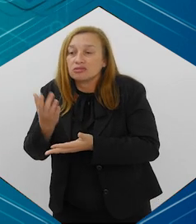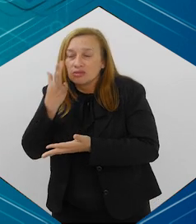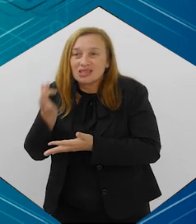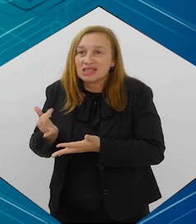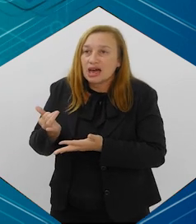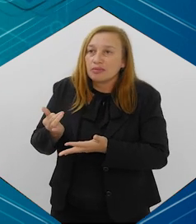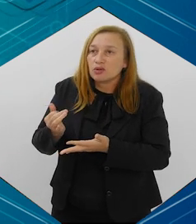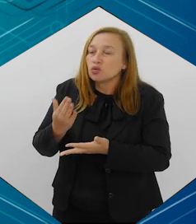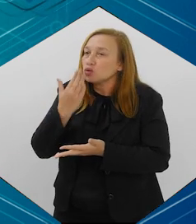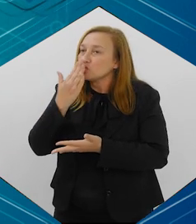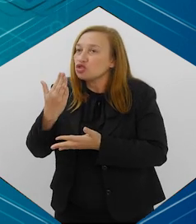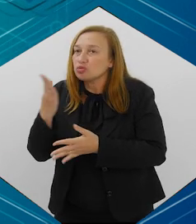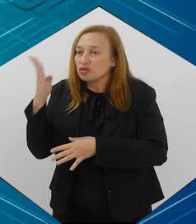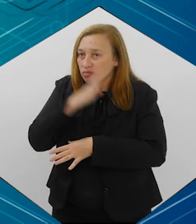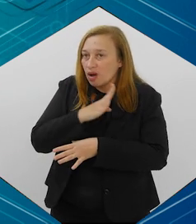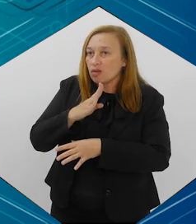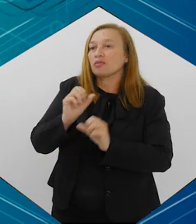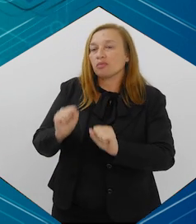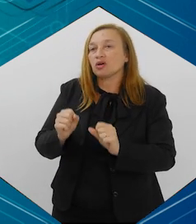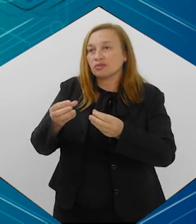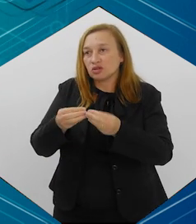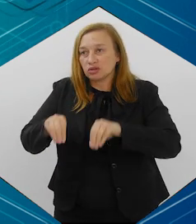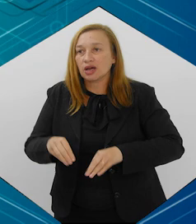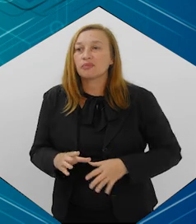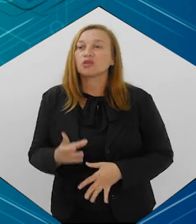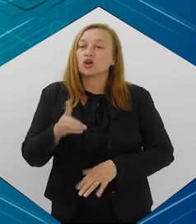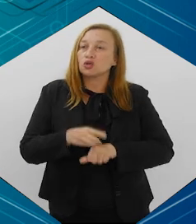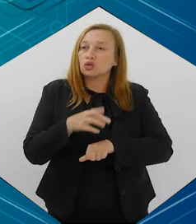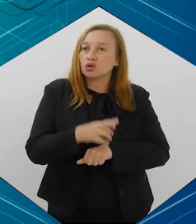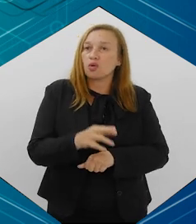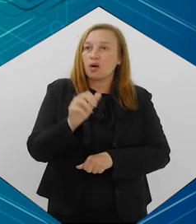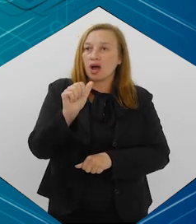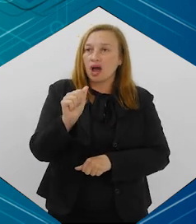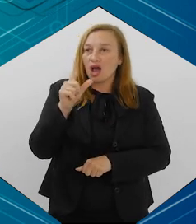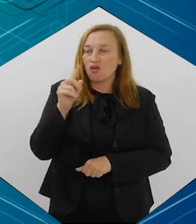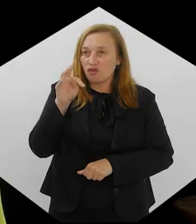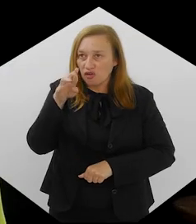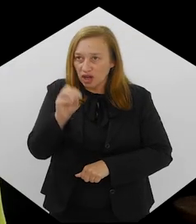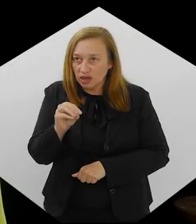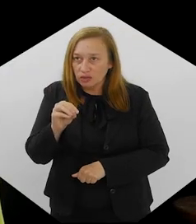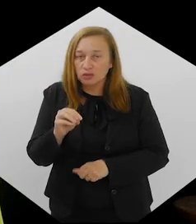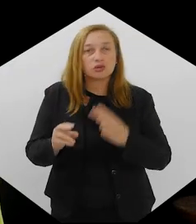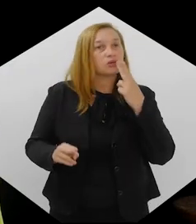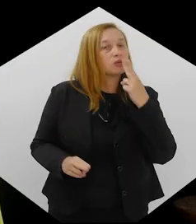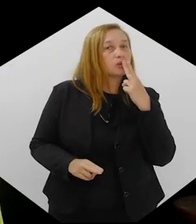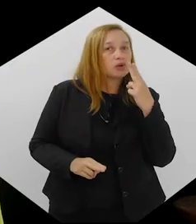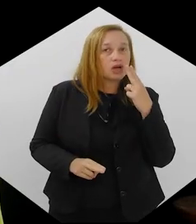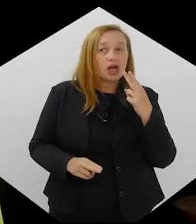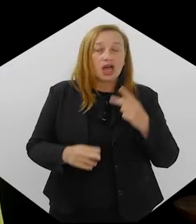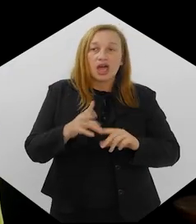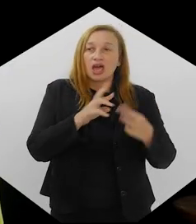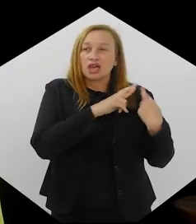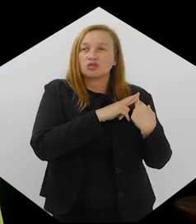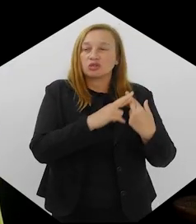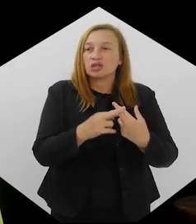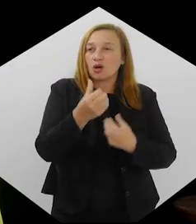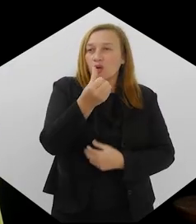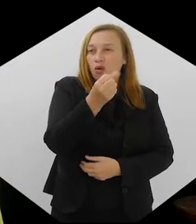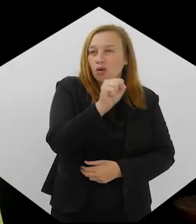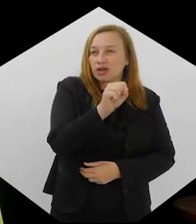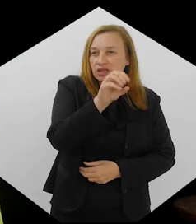cigarro eletrônico daquele pode causar. É, doutor Alfredo, o tabagismo é responsável por 80%